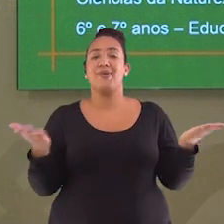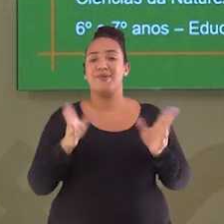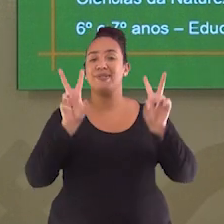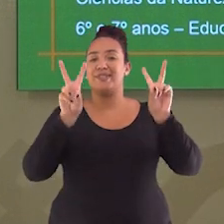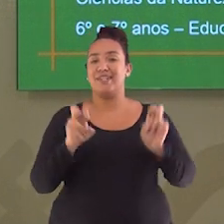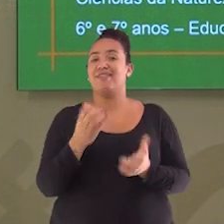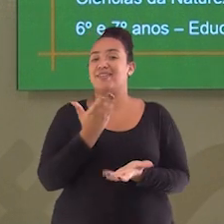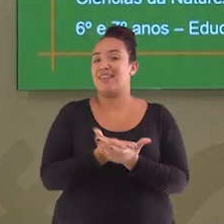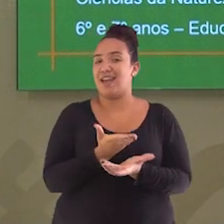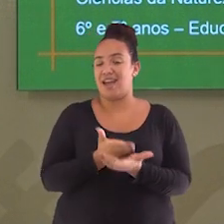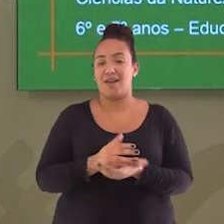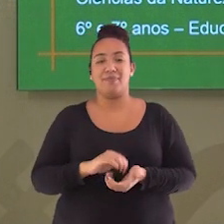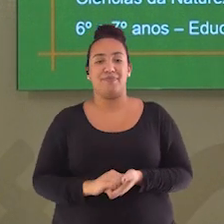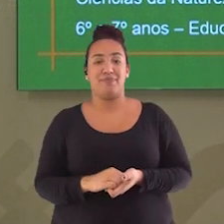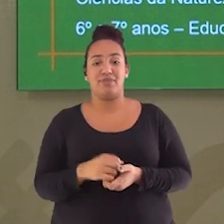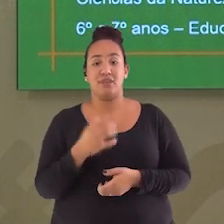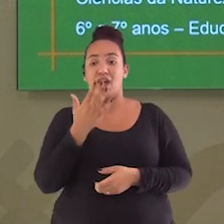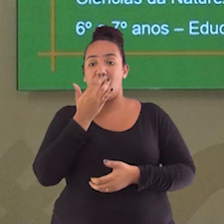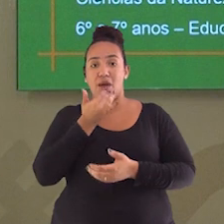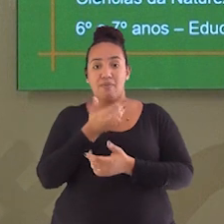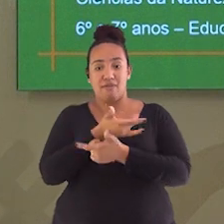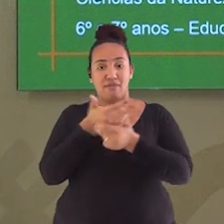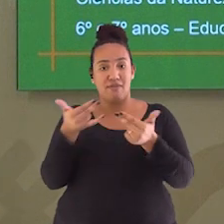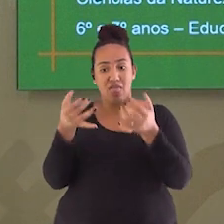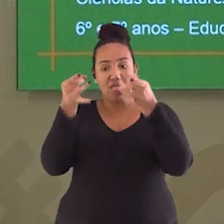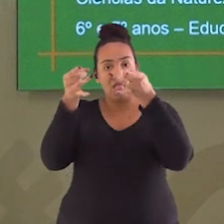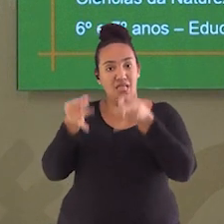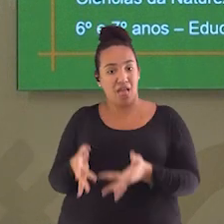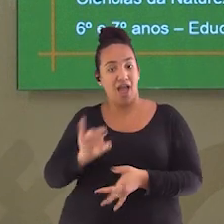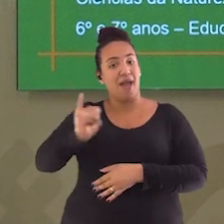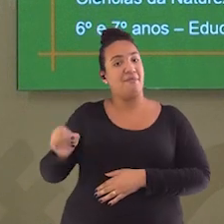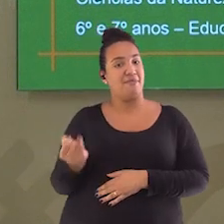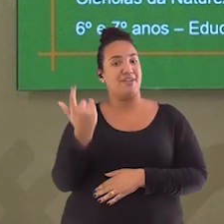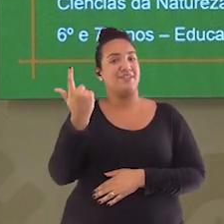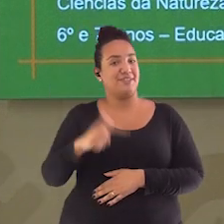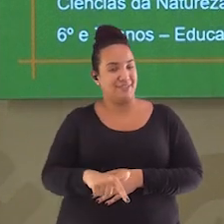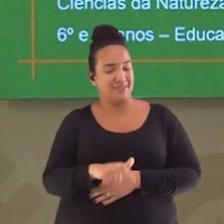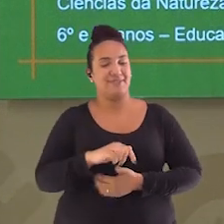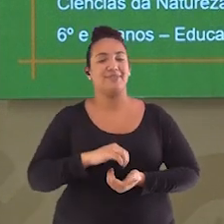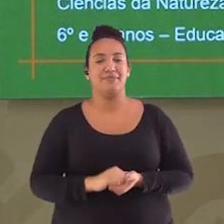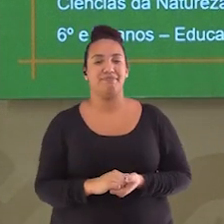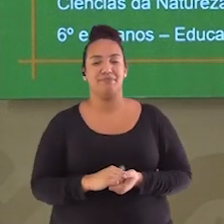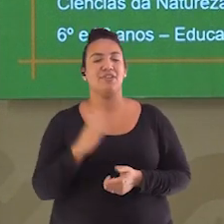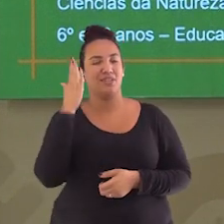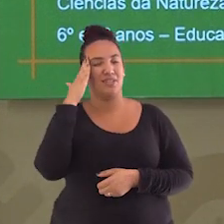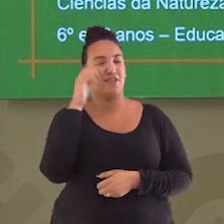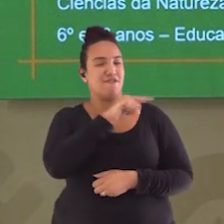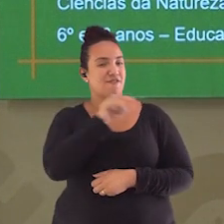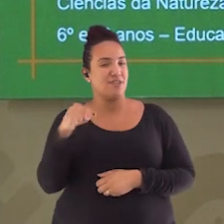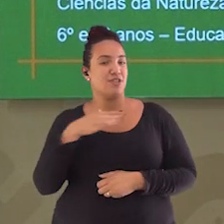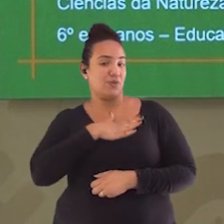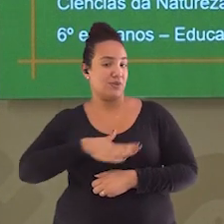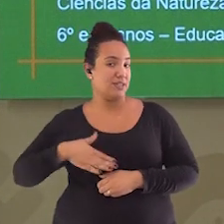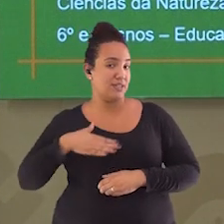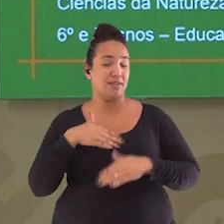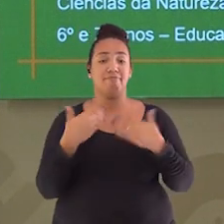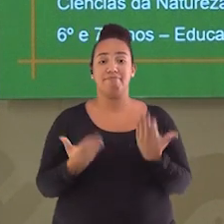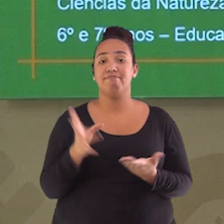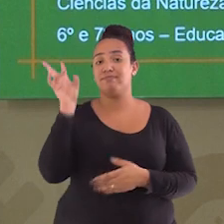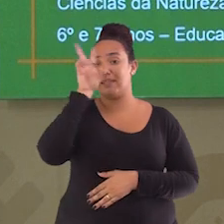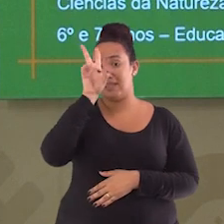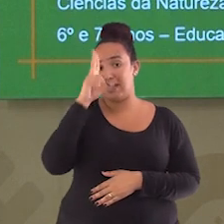compostagem, tudo se aproveita. E com certeza vocês irão gostar. Então não esqueçam de registrar presença